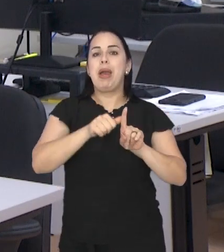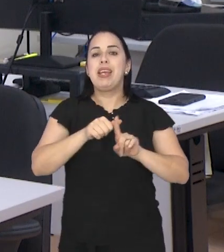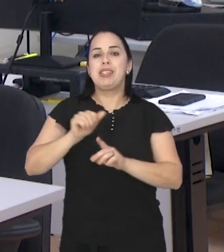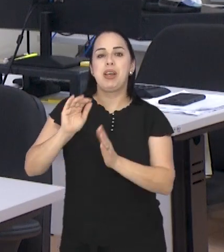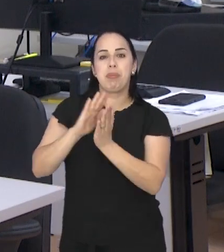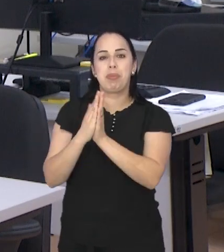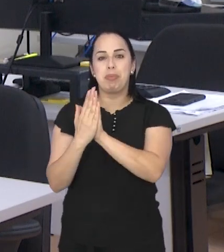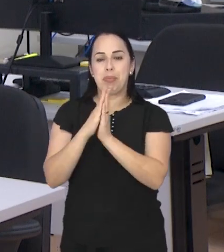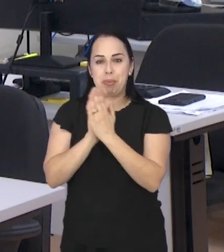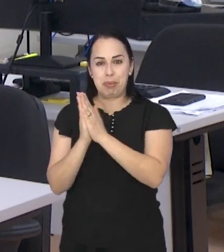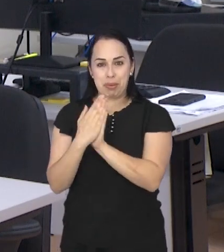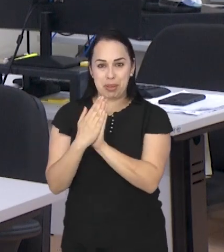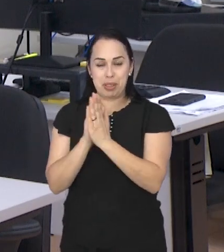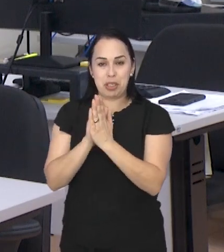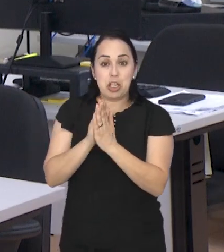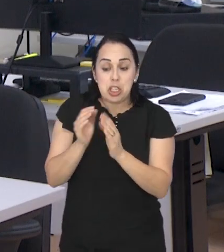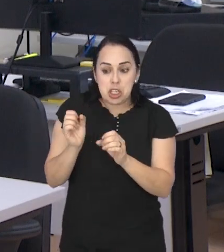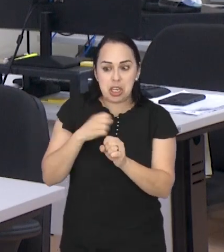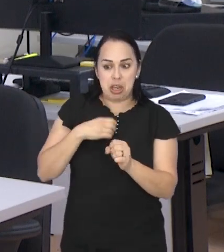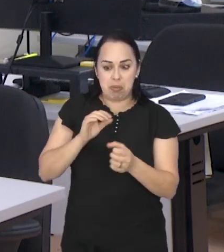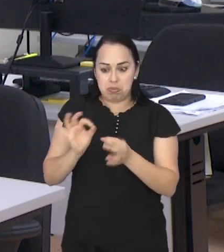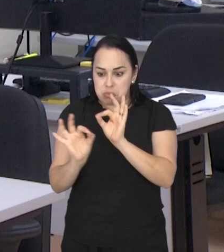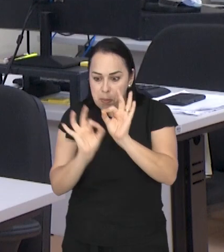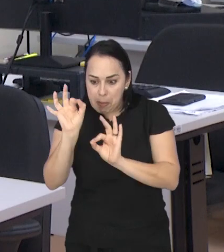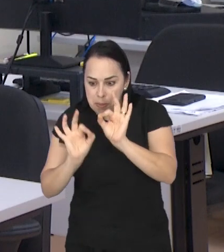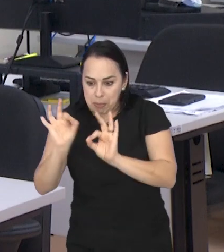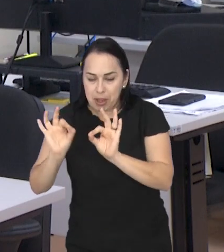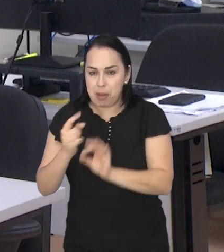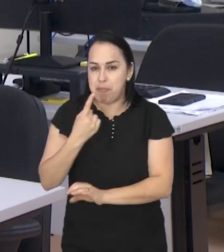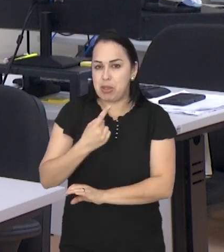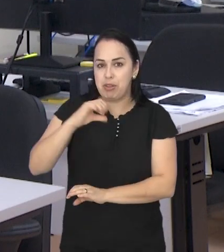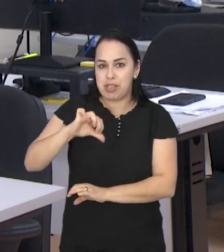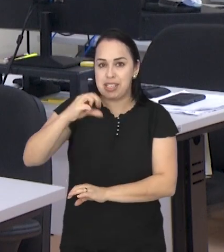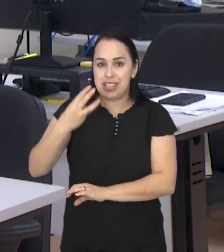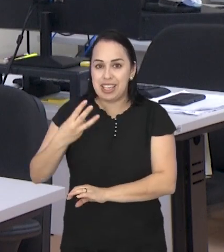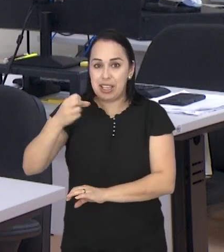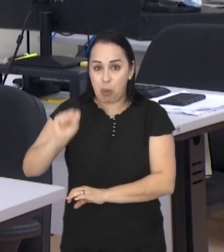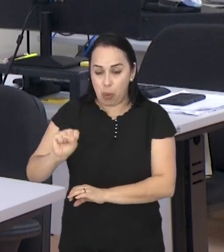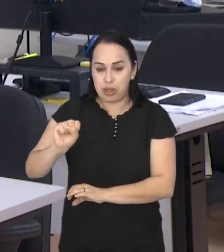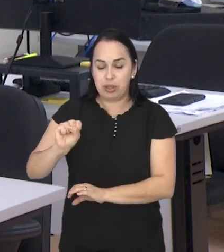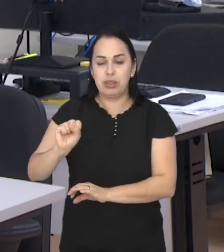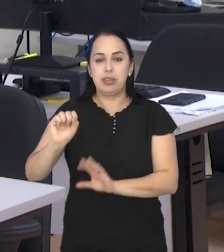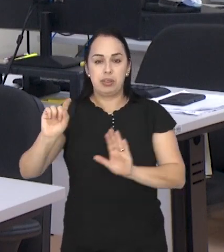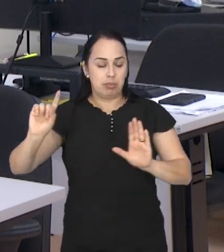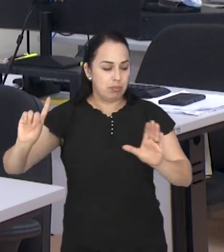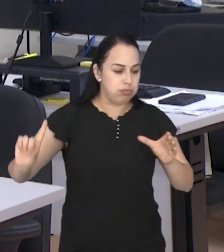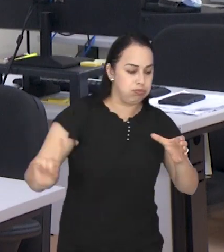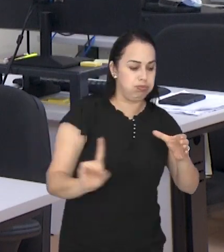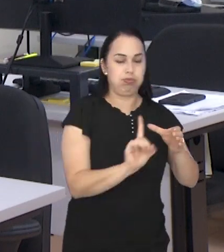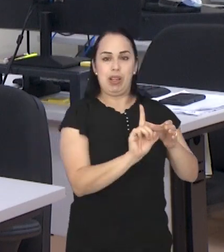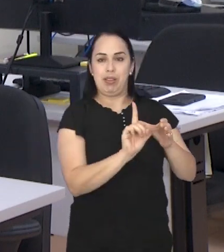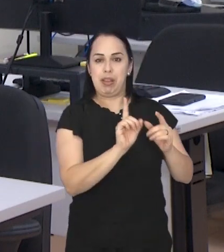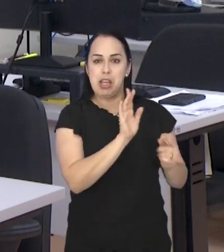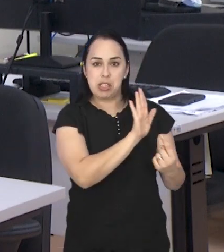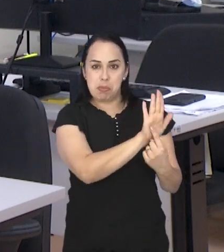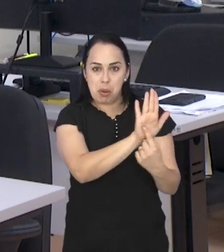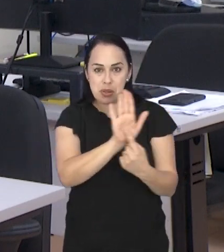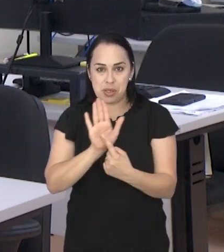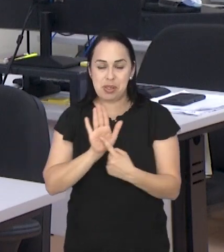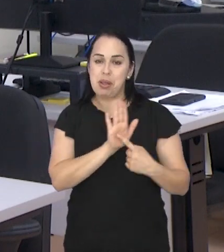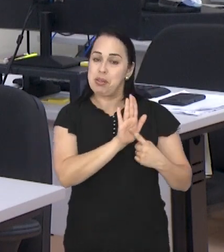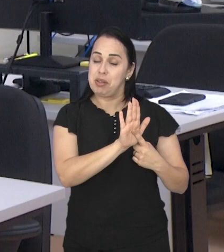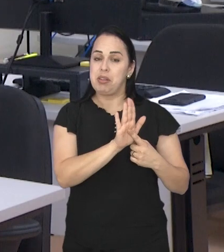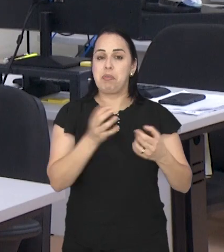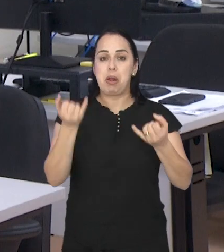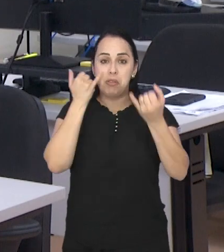boneca gigante em Aquara, construída em 1988, foi integrada à exposição temporária. E quem traz